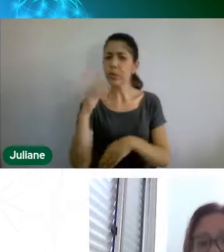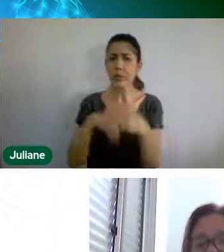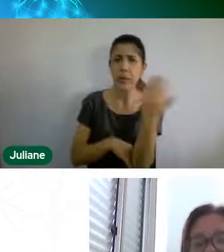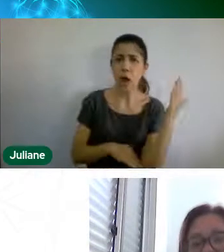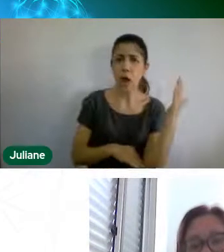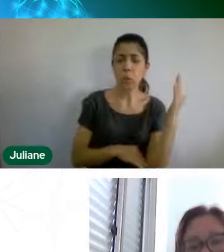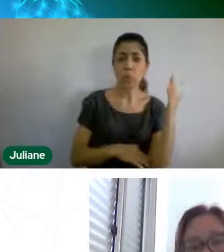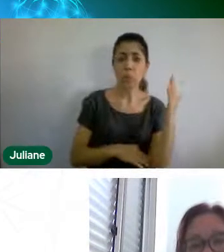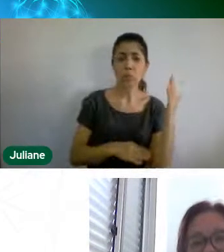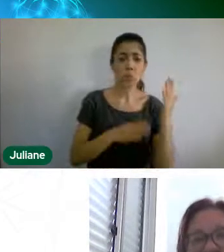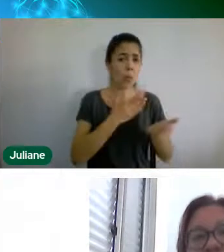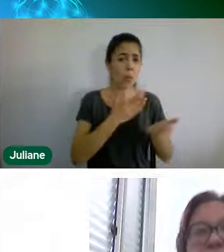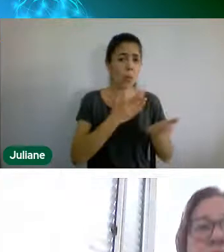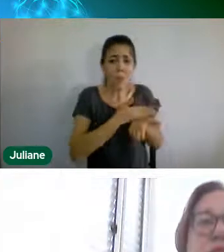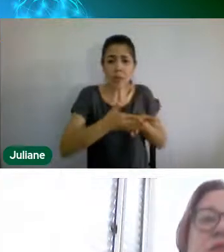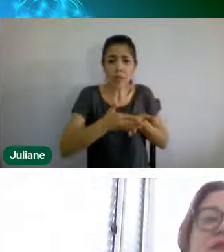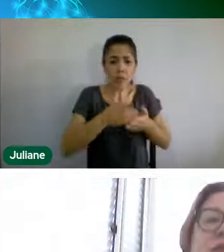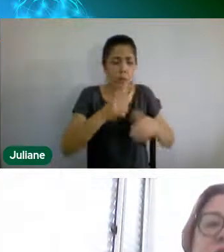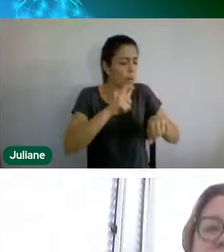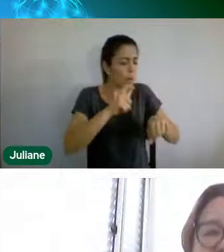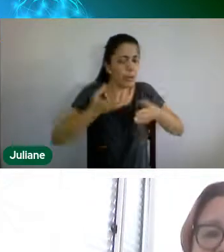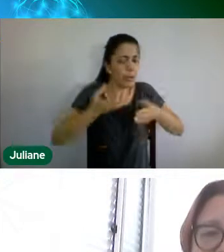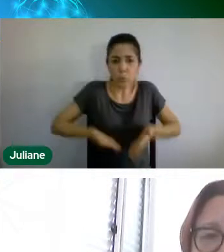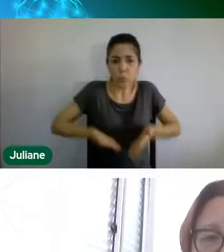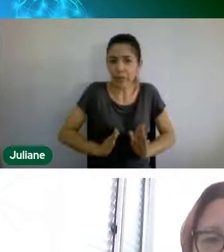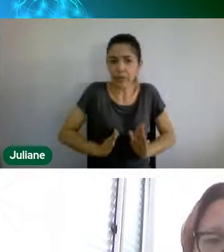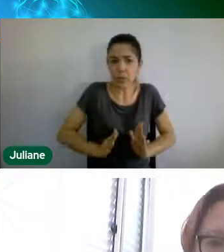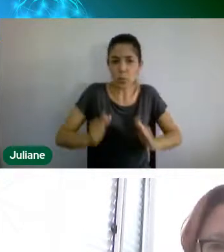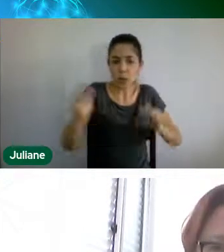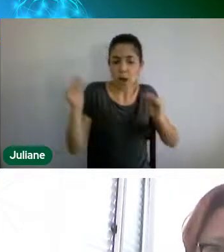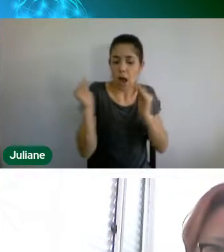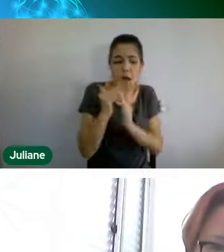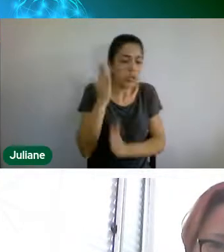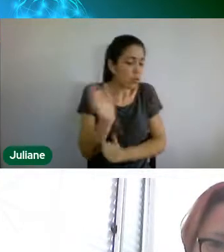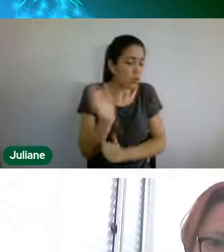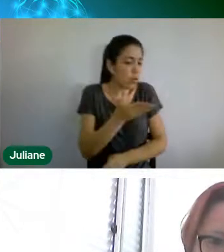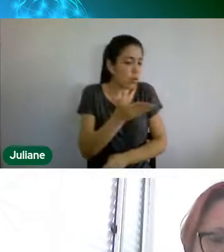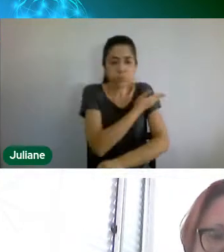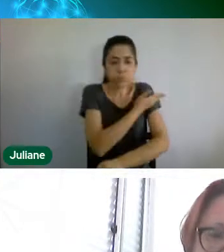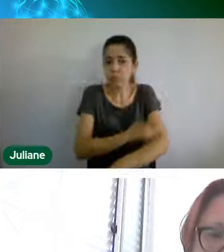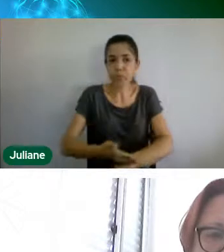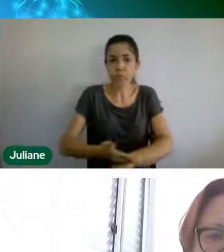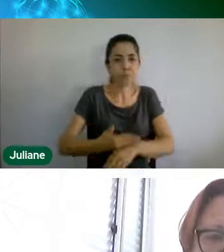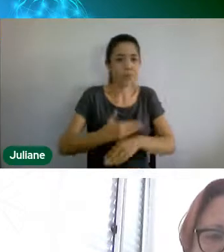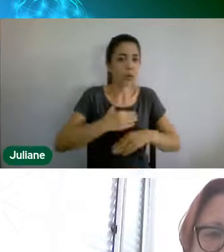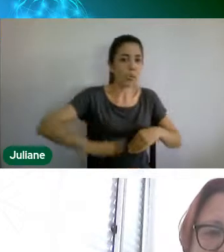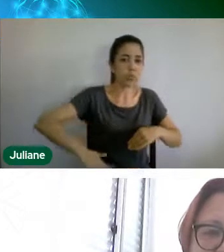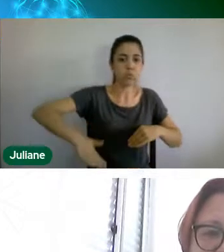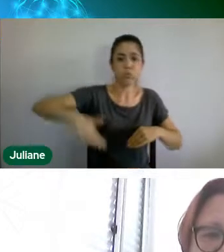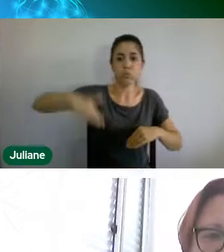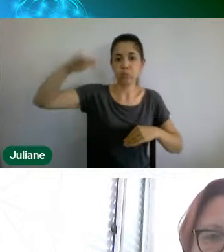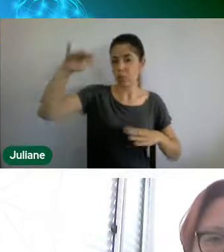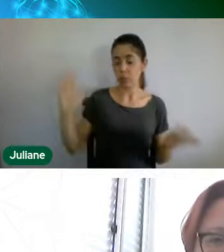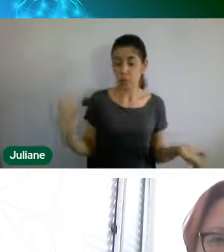sempre e aí é isso, o professor não se sente preparado, ele acha que alguém tem que vir lá,